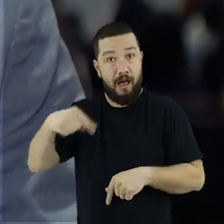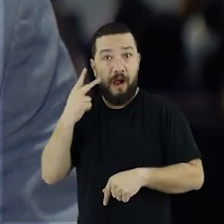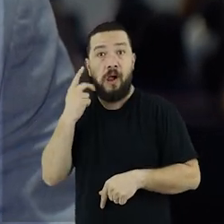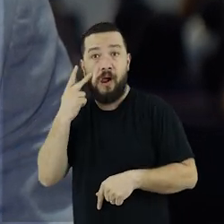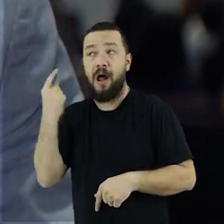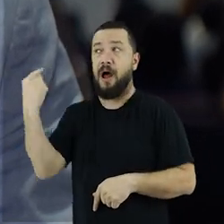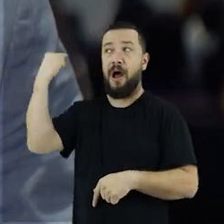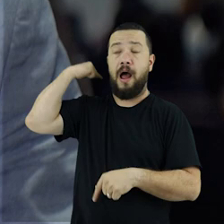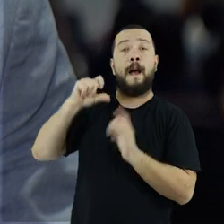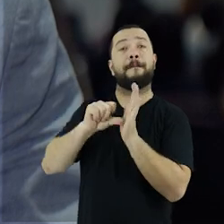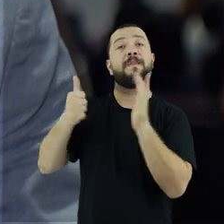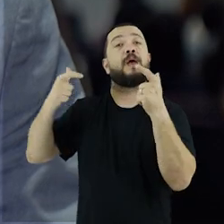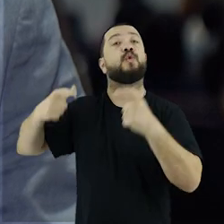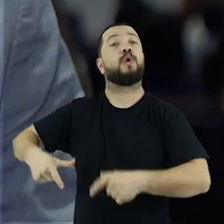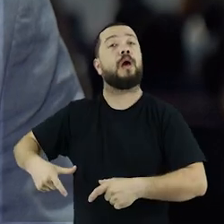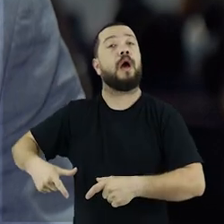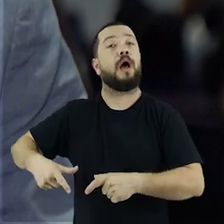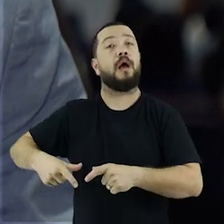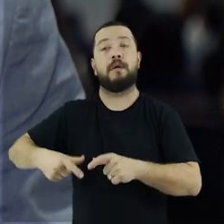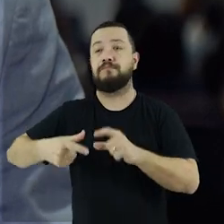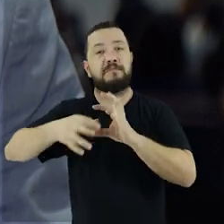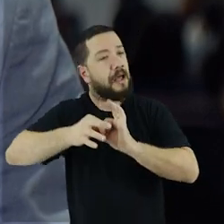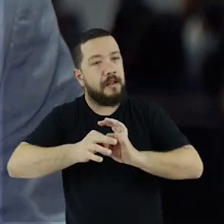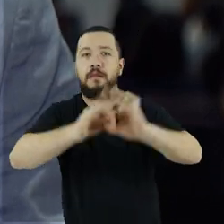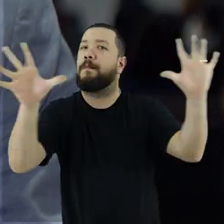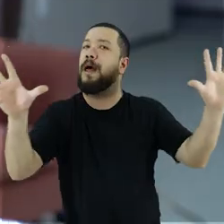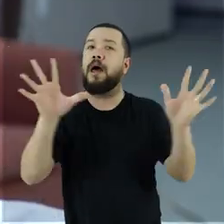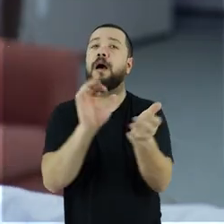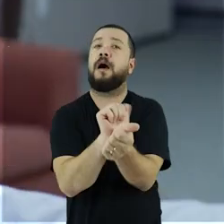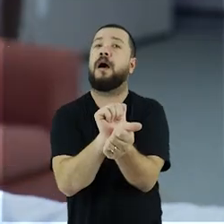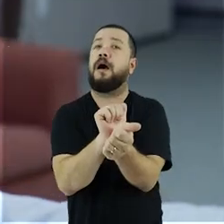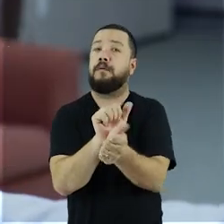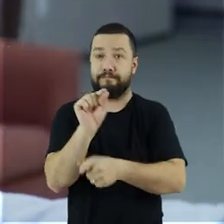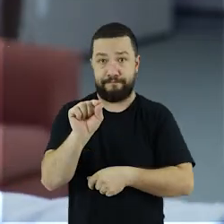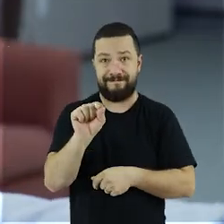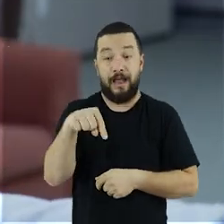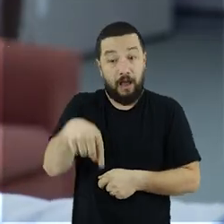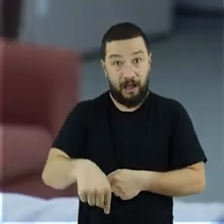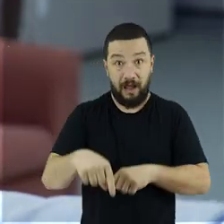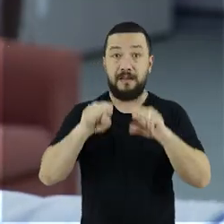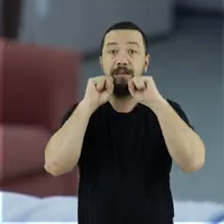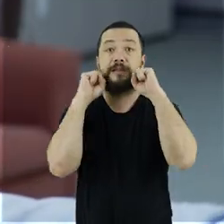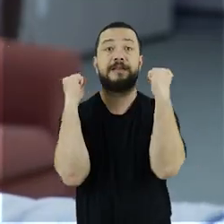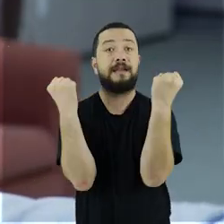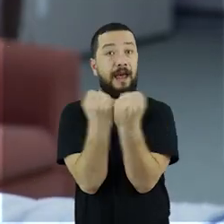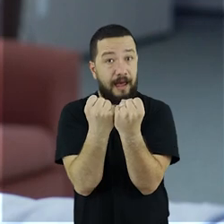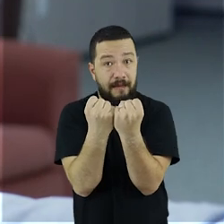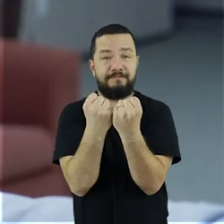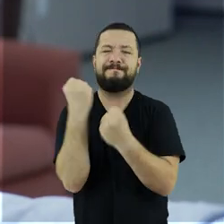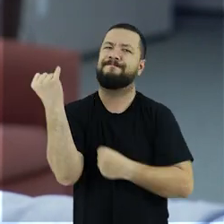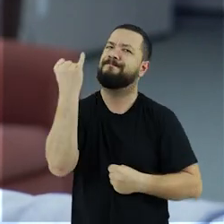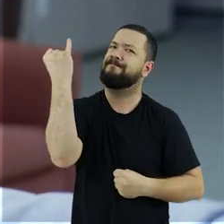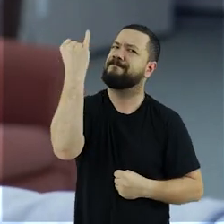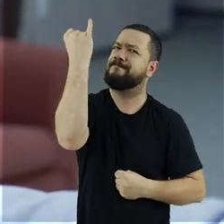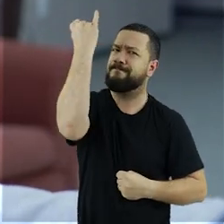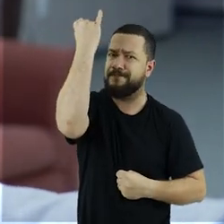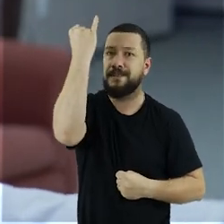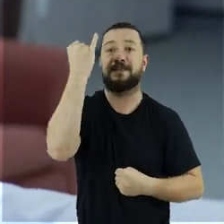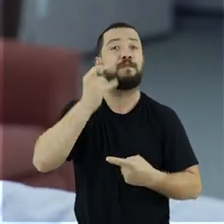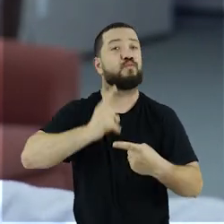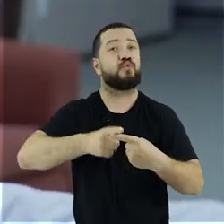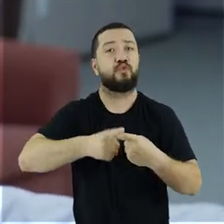que foi o primeiro do país a abolir a escravidão. Esse seminário é importantíssimo porque vai